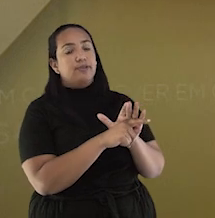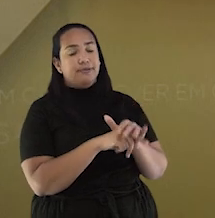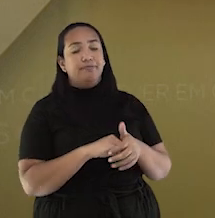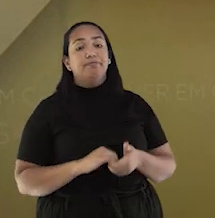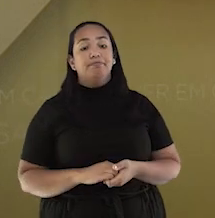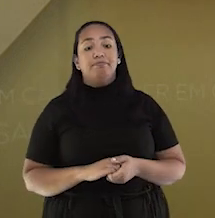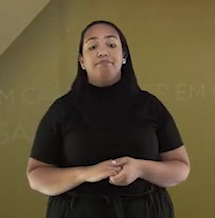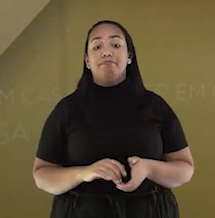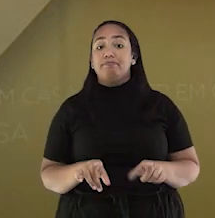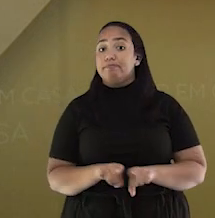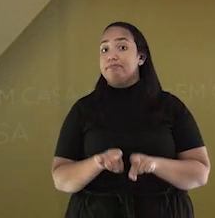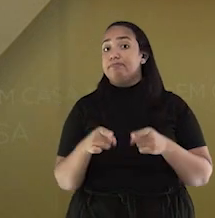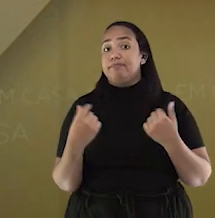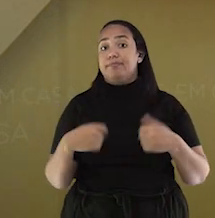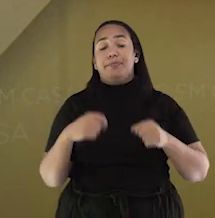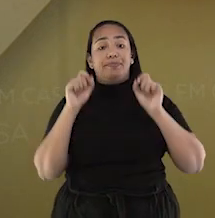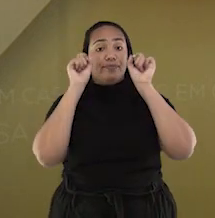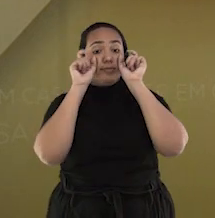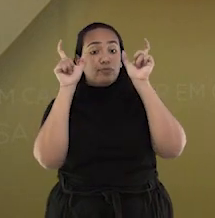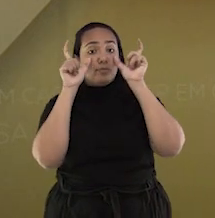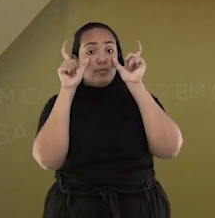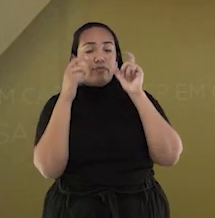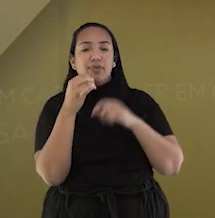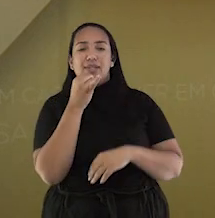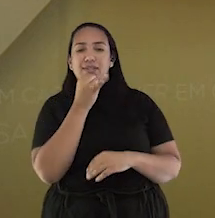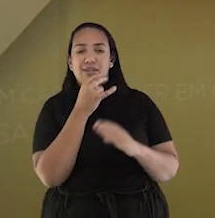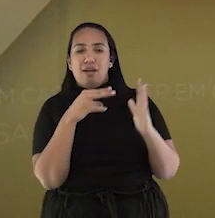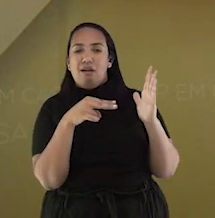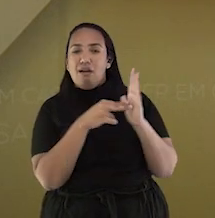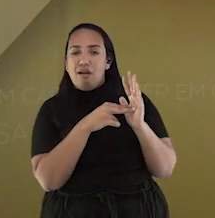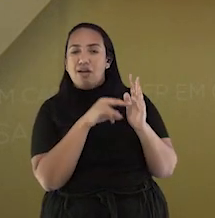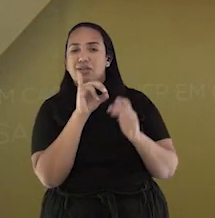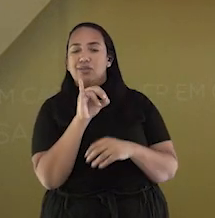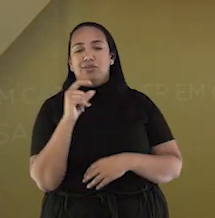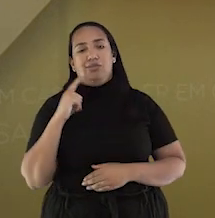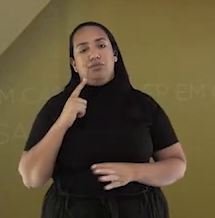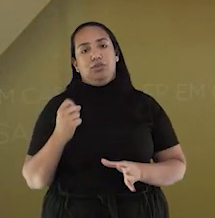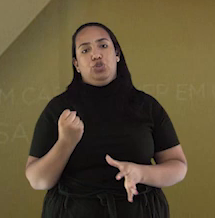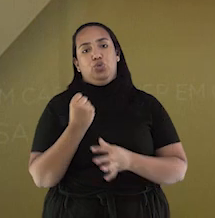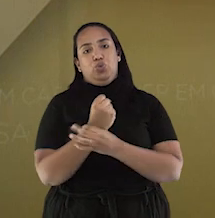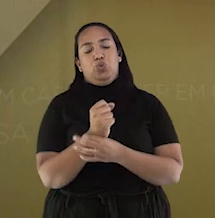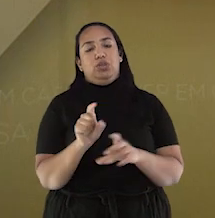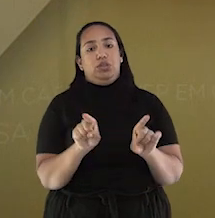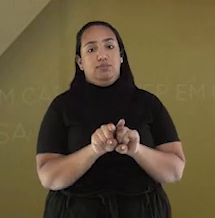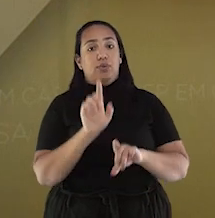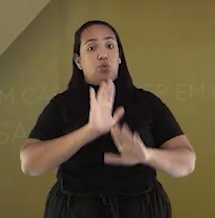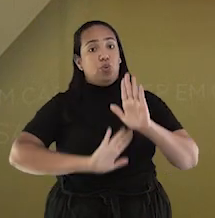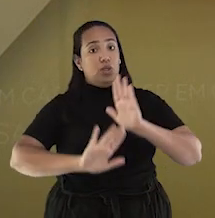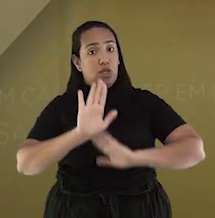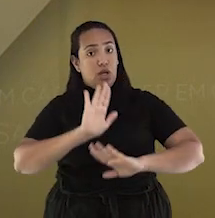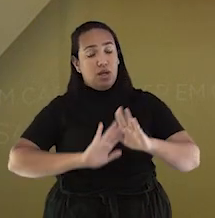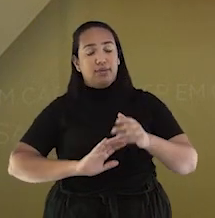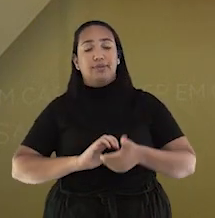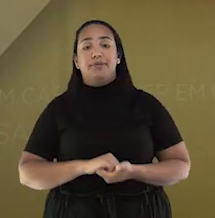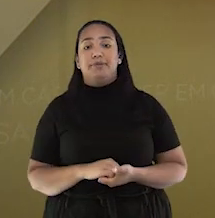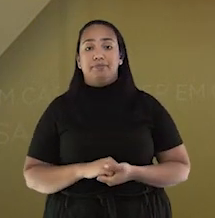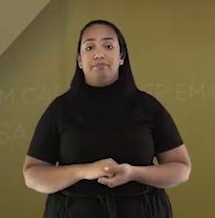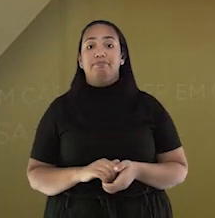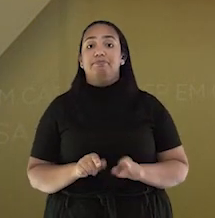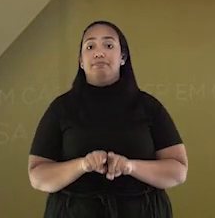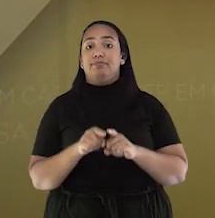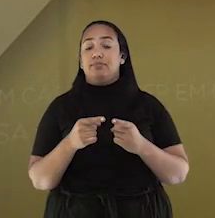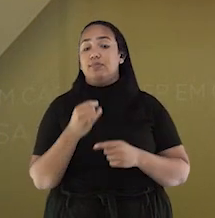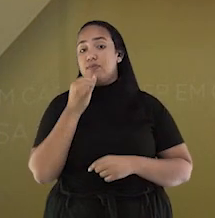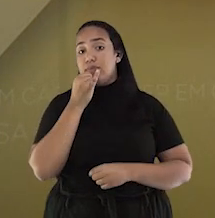Manter a atenção com as tomadas, se estão seguras e bem cuidadas. Manutenção no sistema